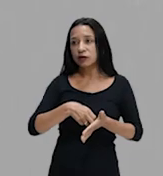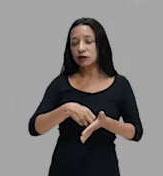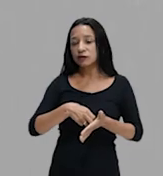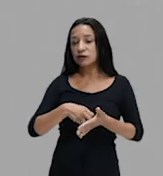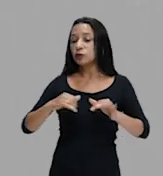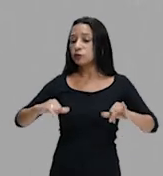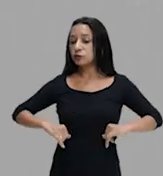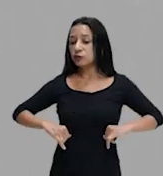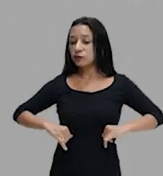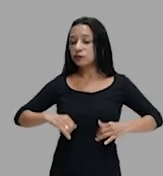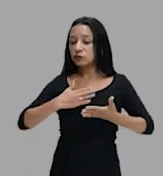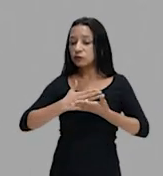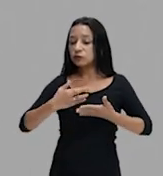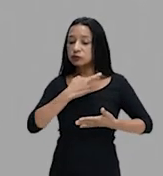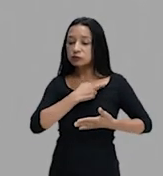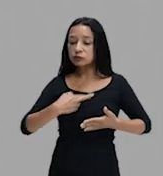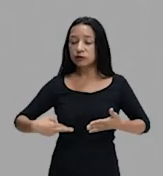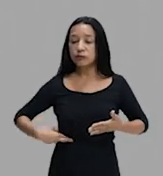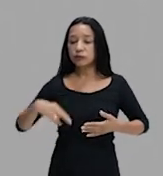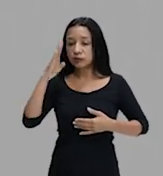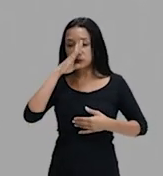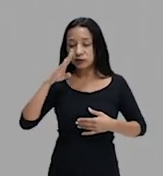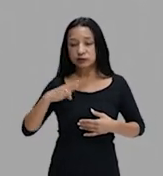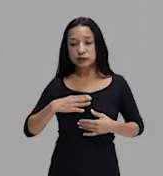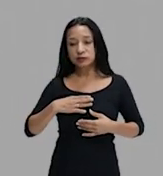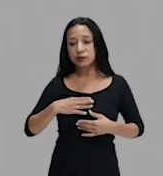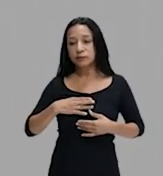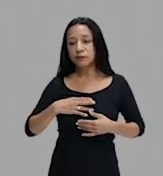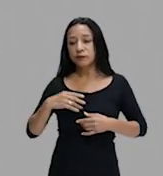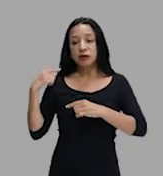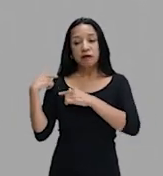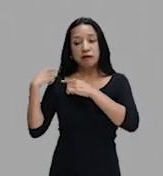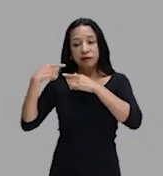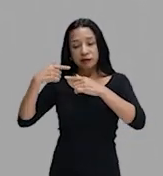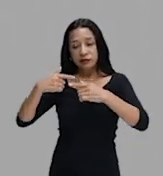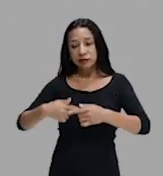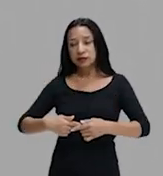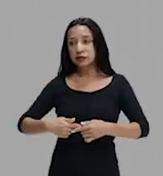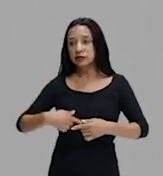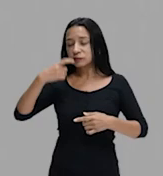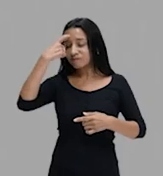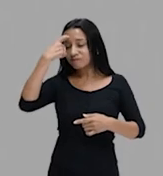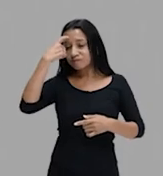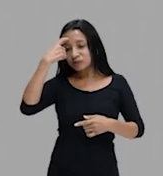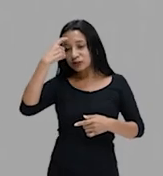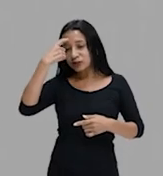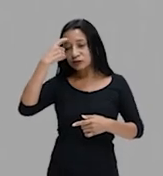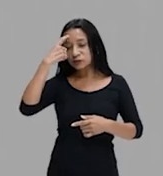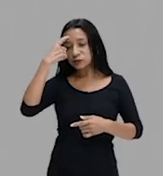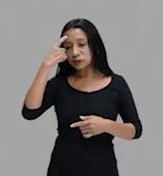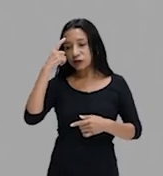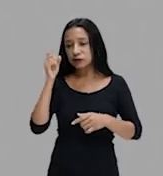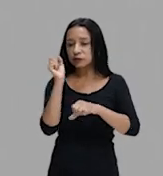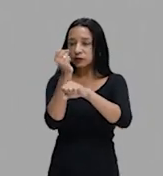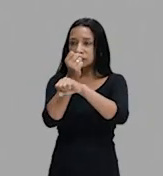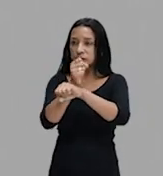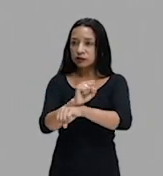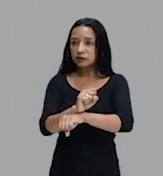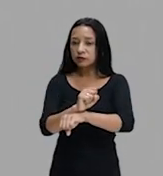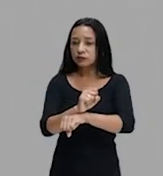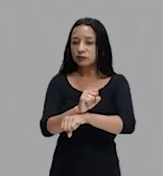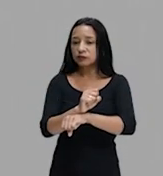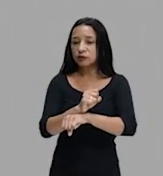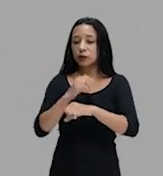herança de uma mentalidade escravagista entre os setores da chamada